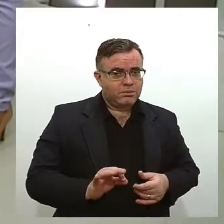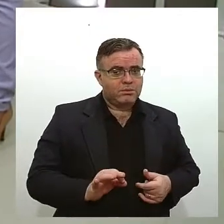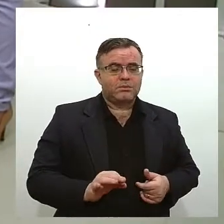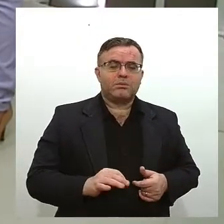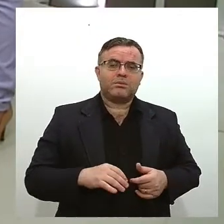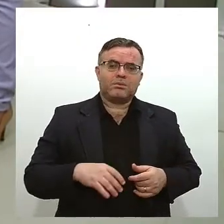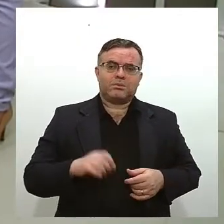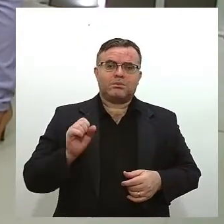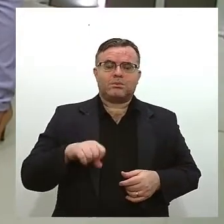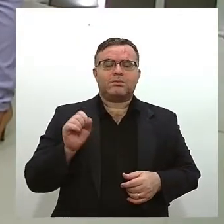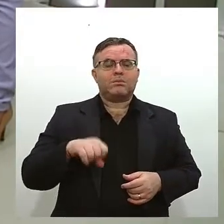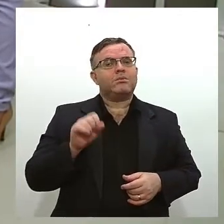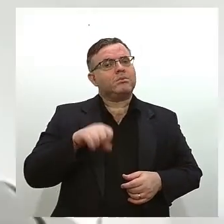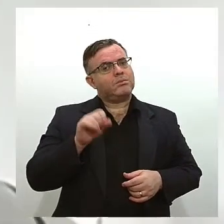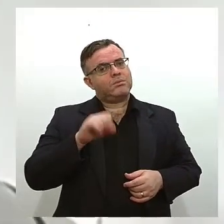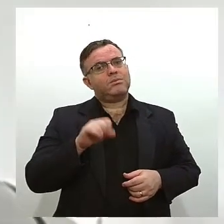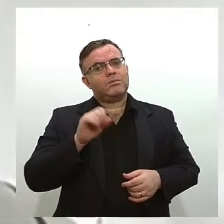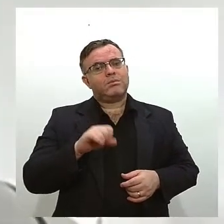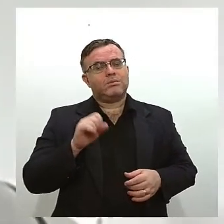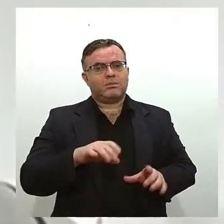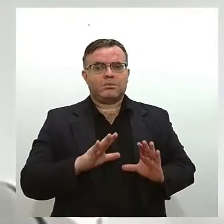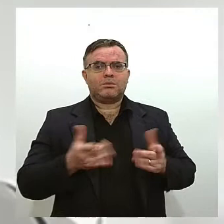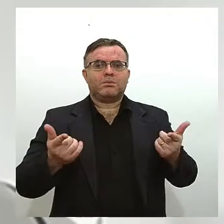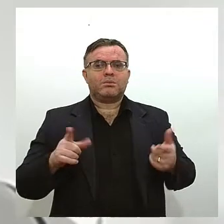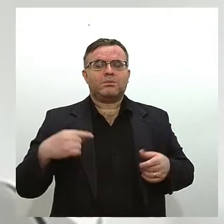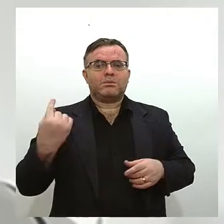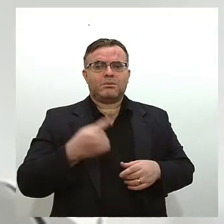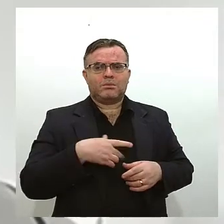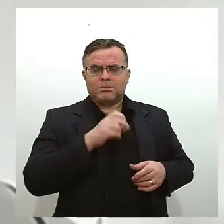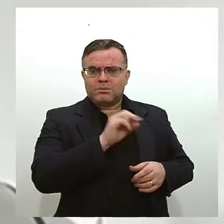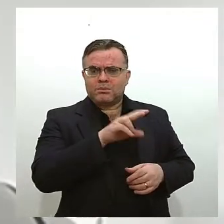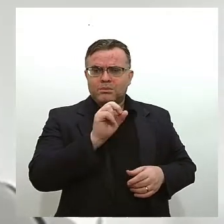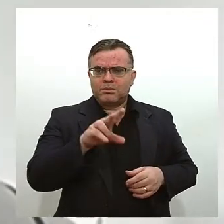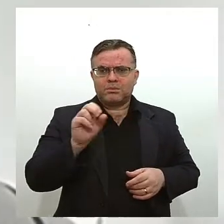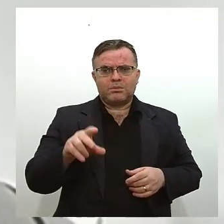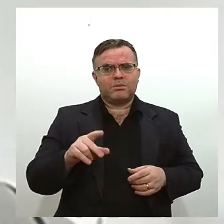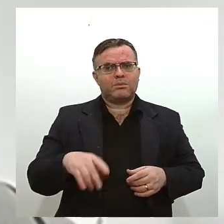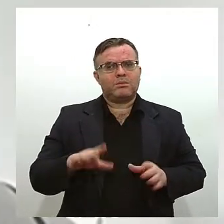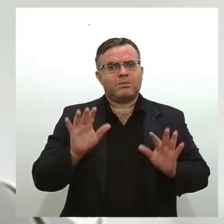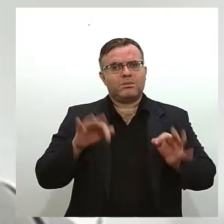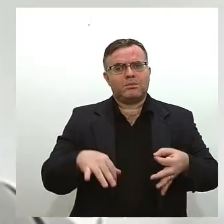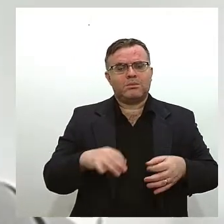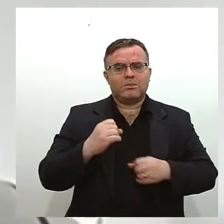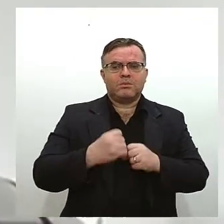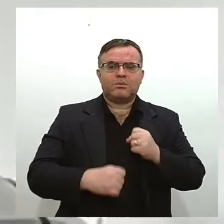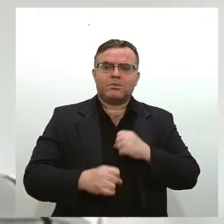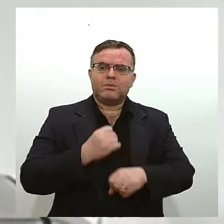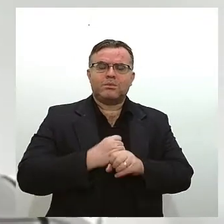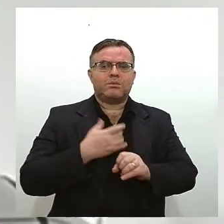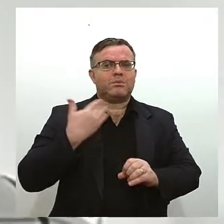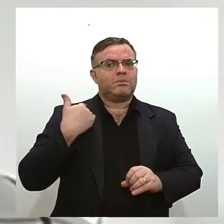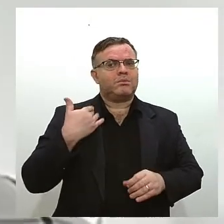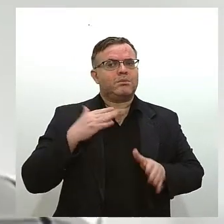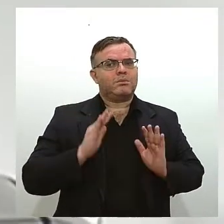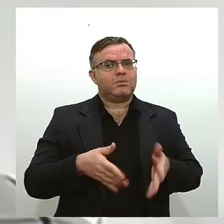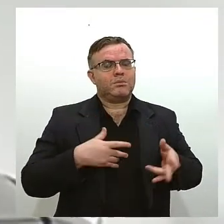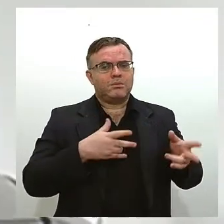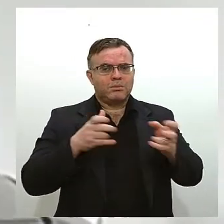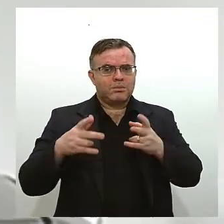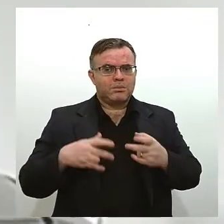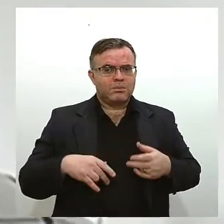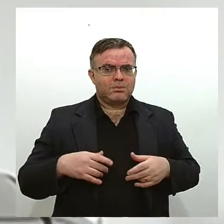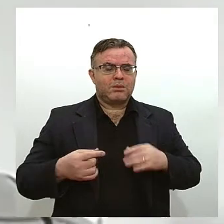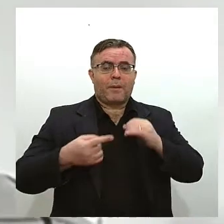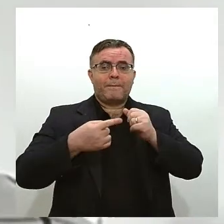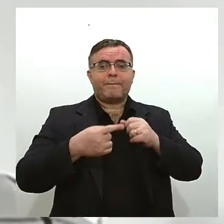Sem dúvida a gente viu no finalzinho do ano passado por exemplo quando a primeira onda de